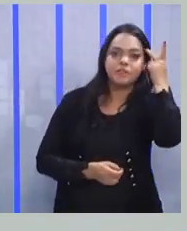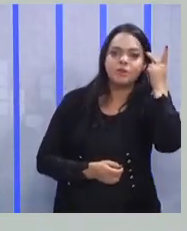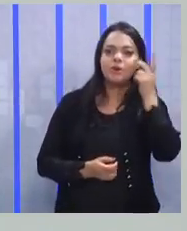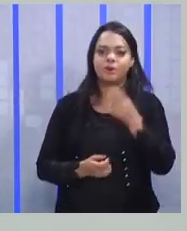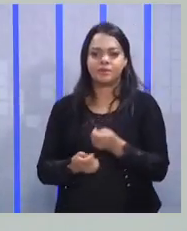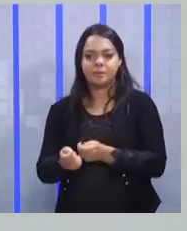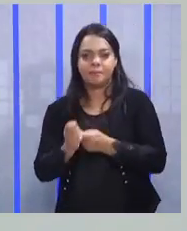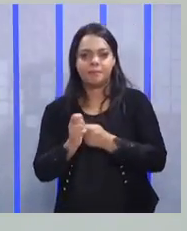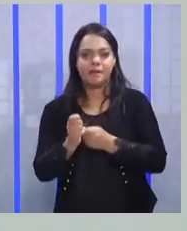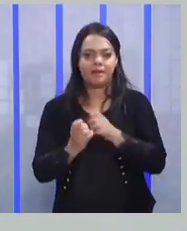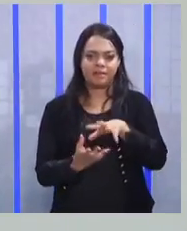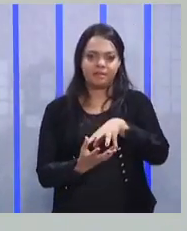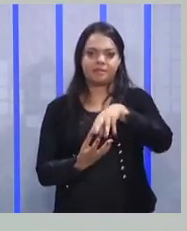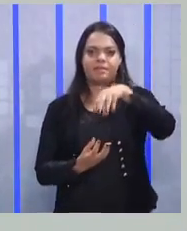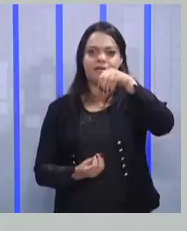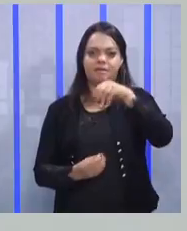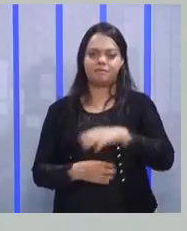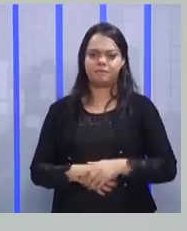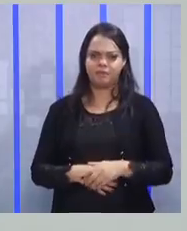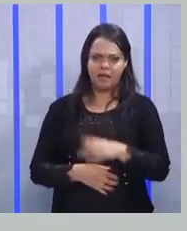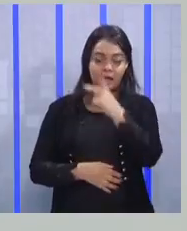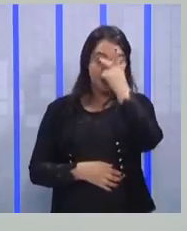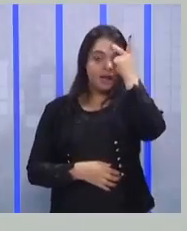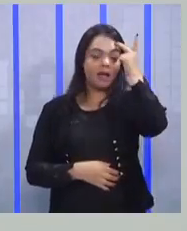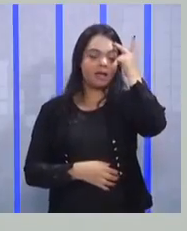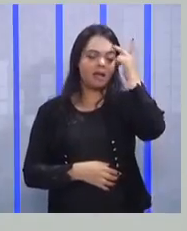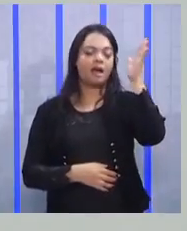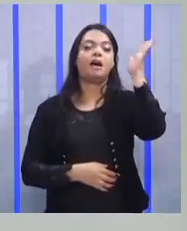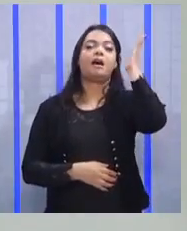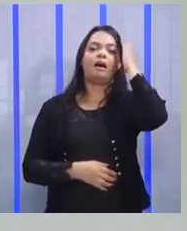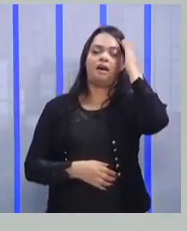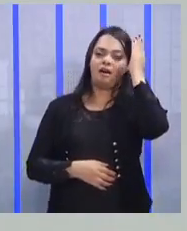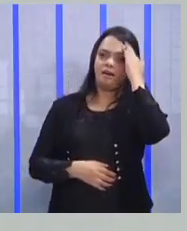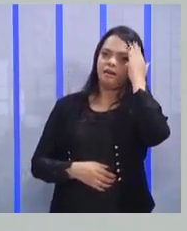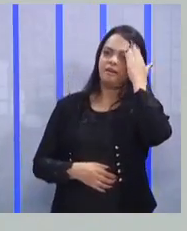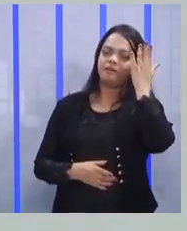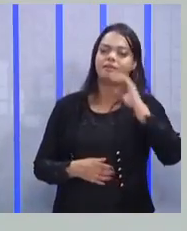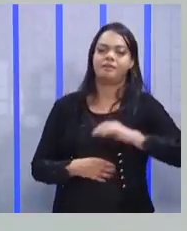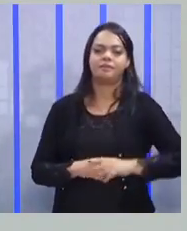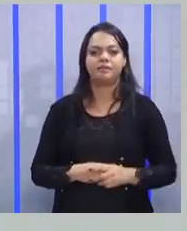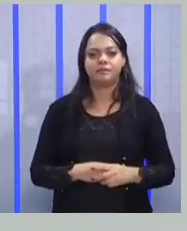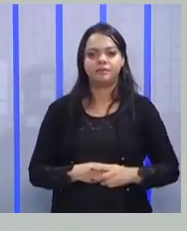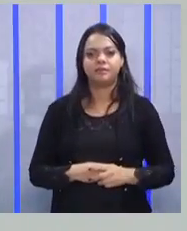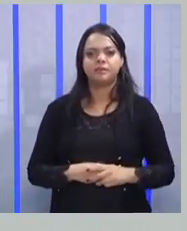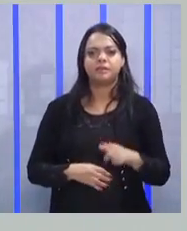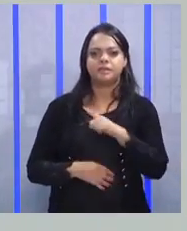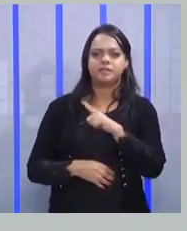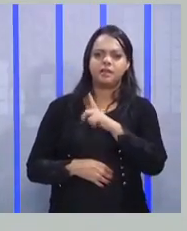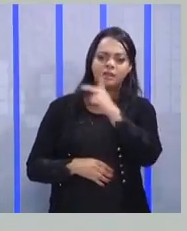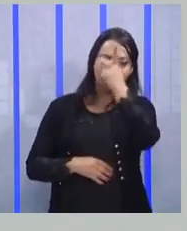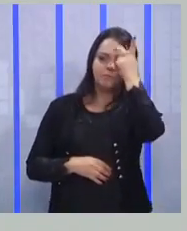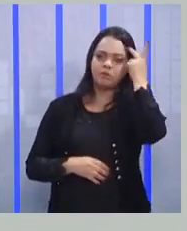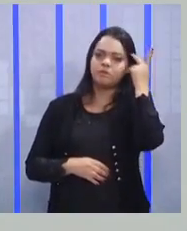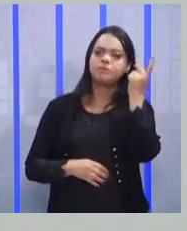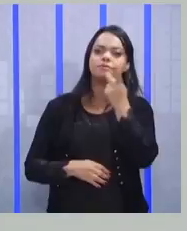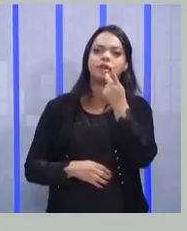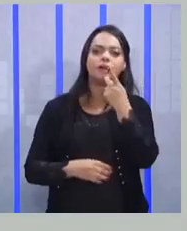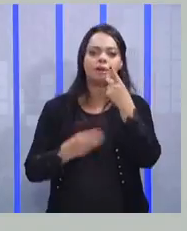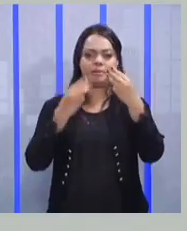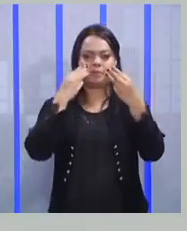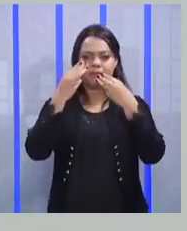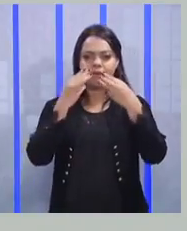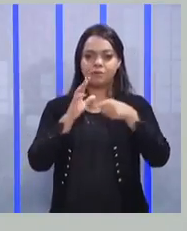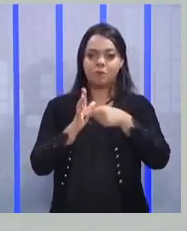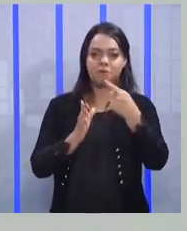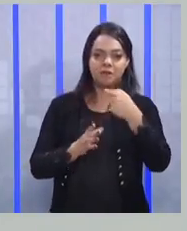de almas. Aí os caras eram pescadores e falavam assim, ah, agora eu entendi. Teve um cara que me falou uma metáfora uma vez que mudou a minha vida.